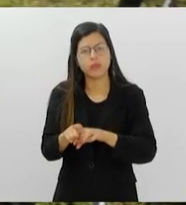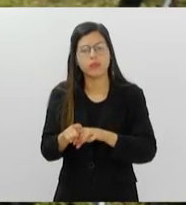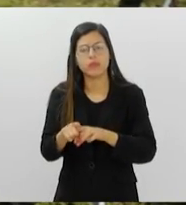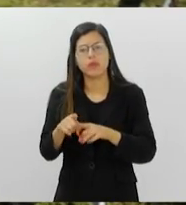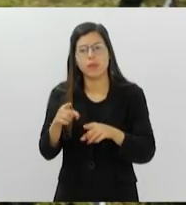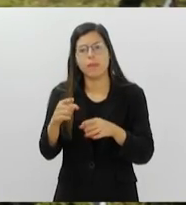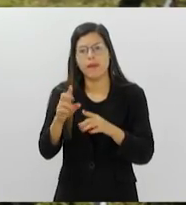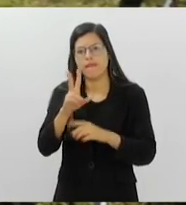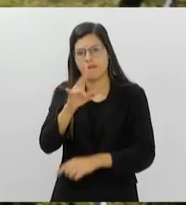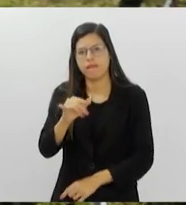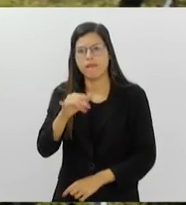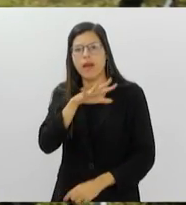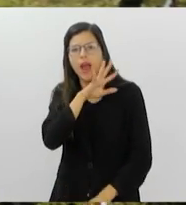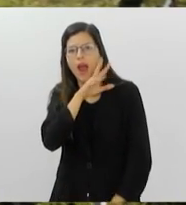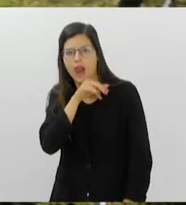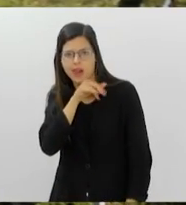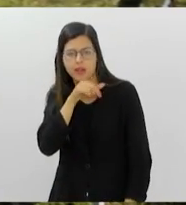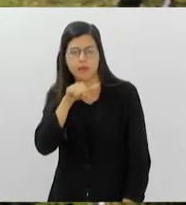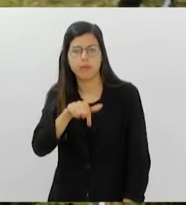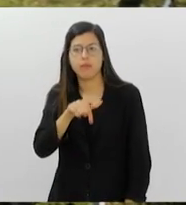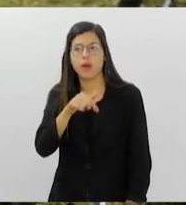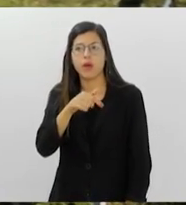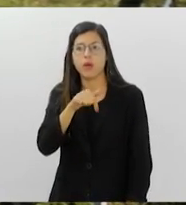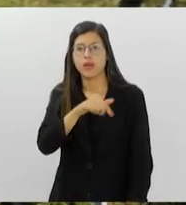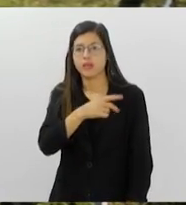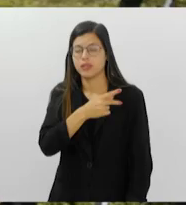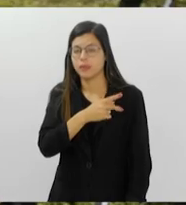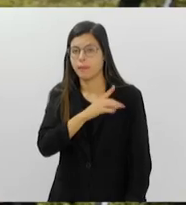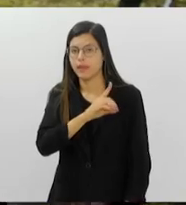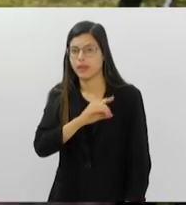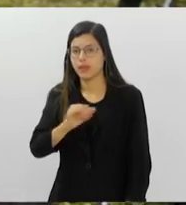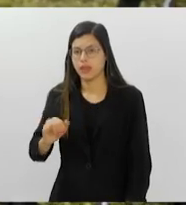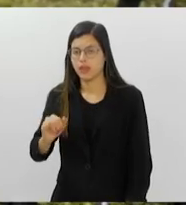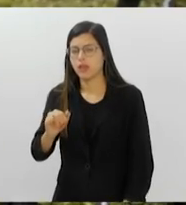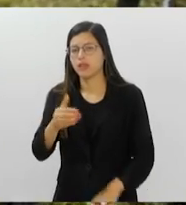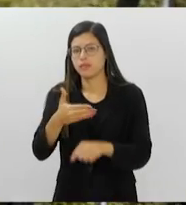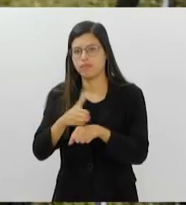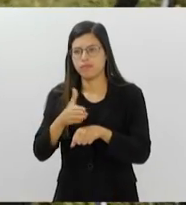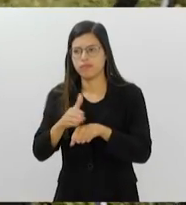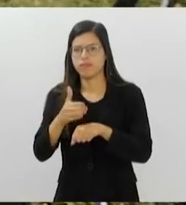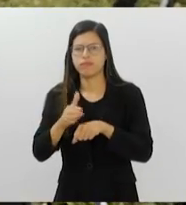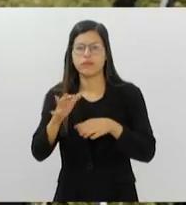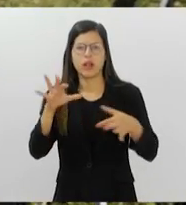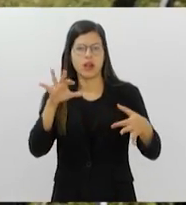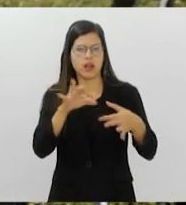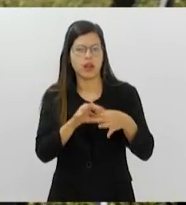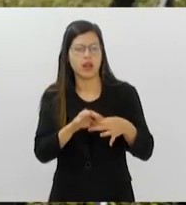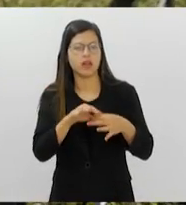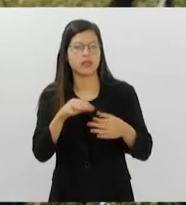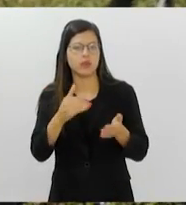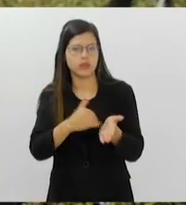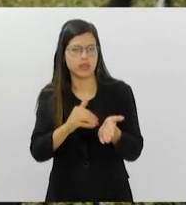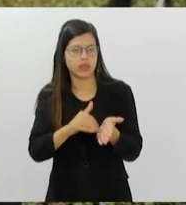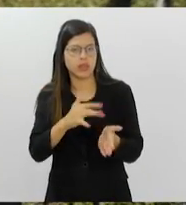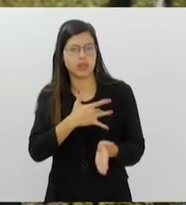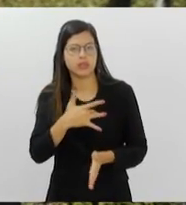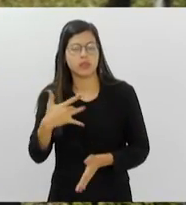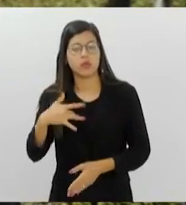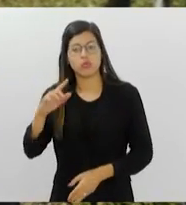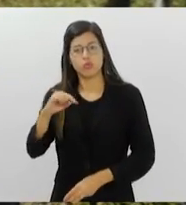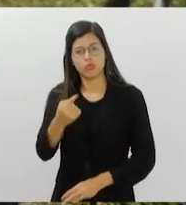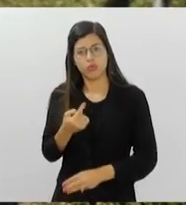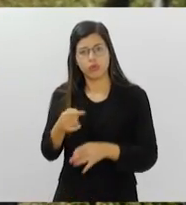animais. Então, esse PDI, para além dessas práticas integradas à Secretaria de Saúde, nós vamos também